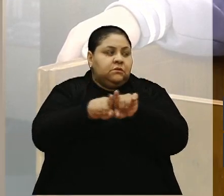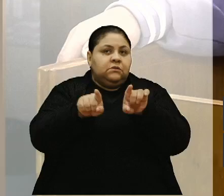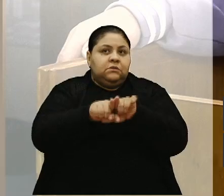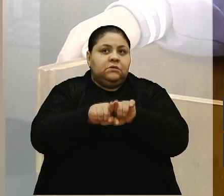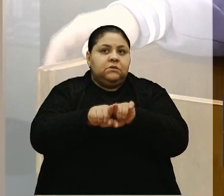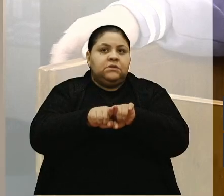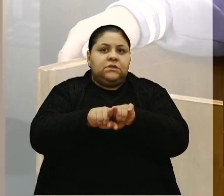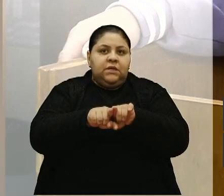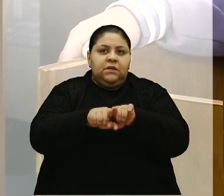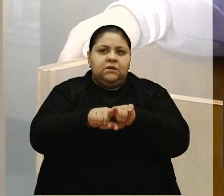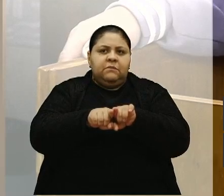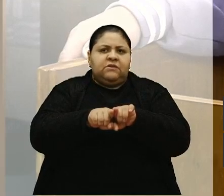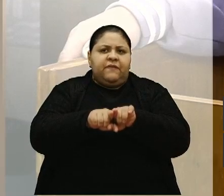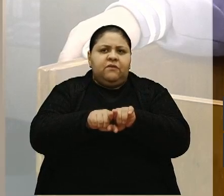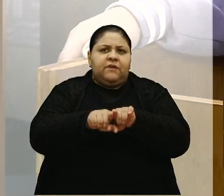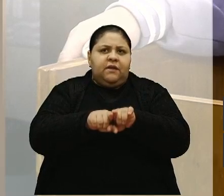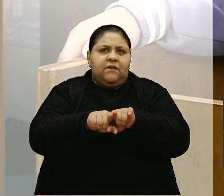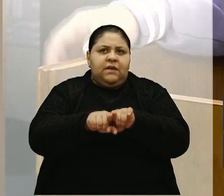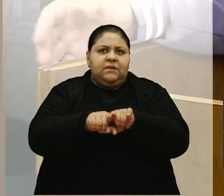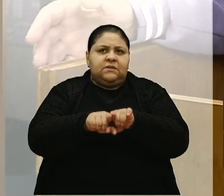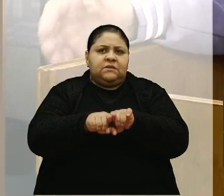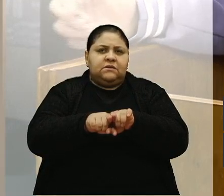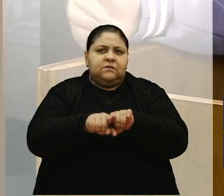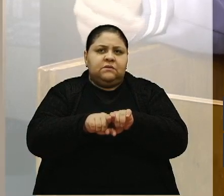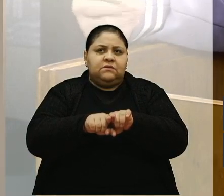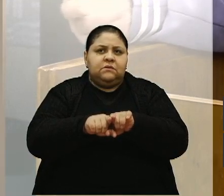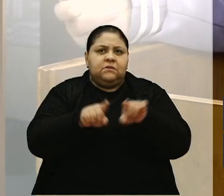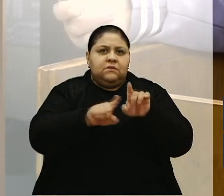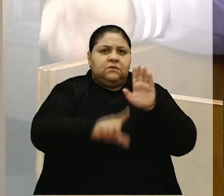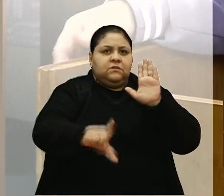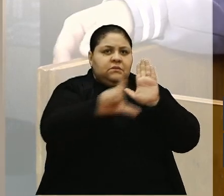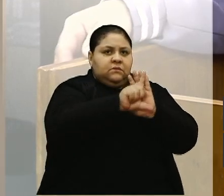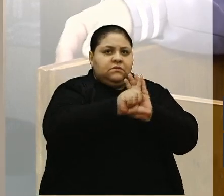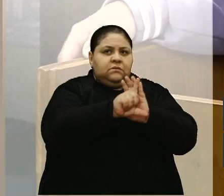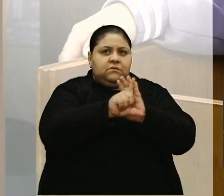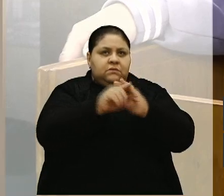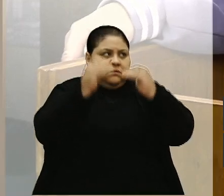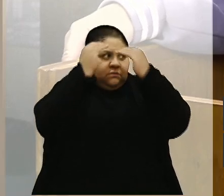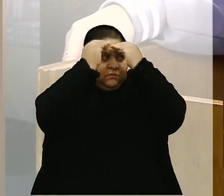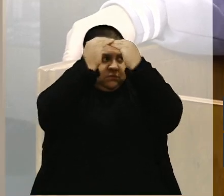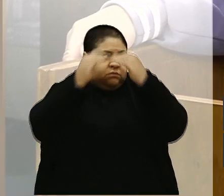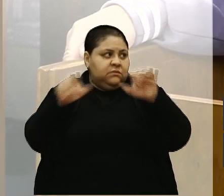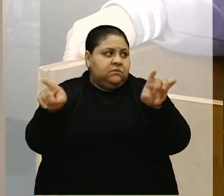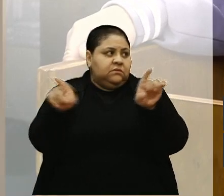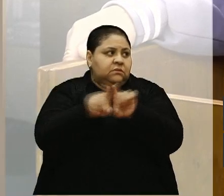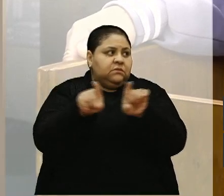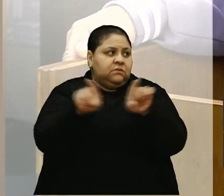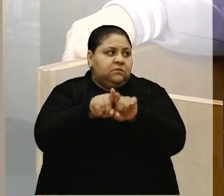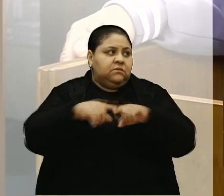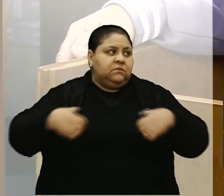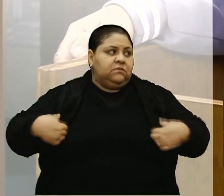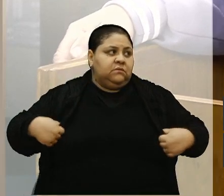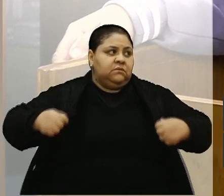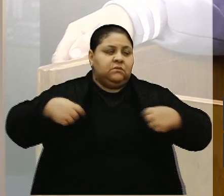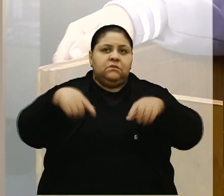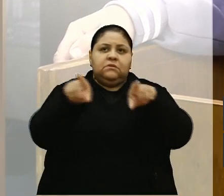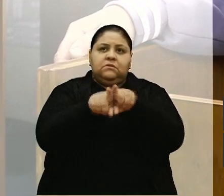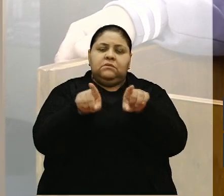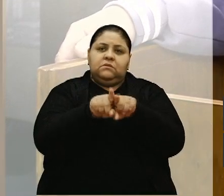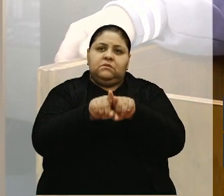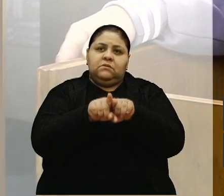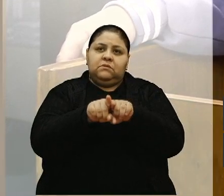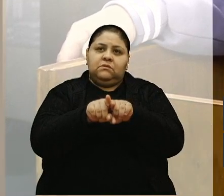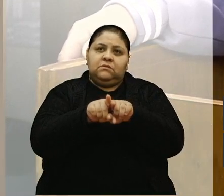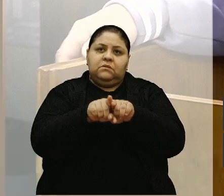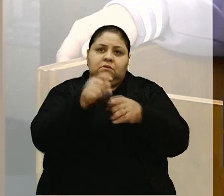trabalhadas, vereador Sandro, a lei permite até dobrar. Então, a maioria deles cumpriram as suas horas, tudo